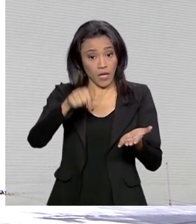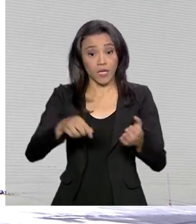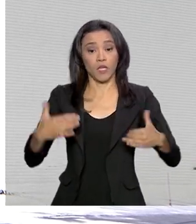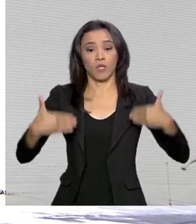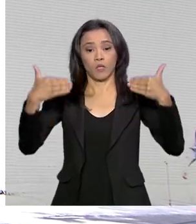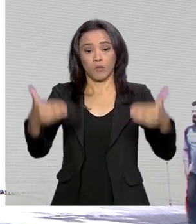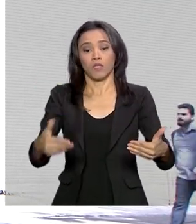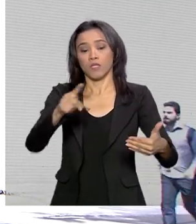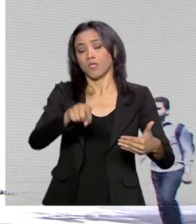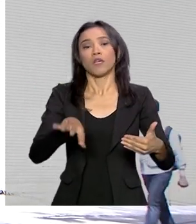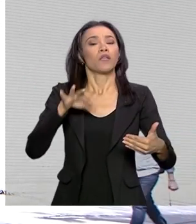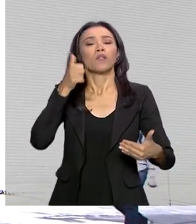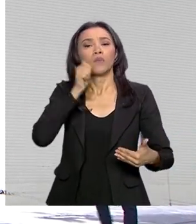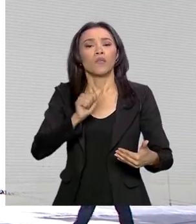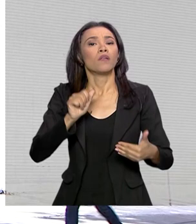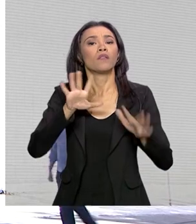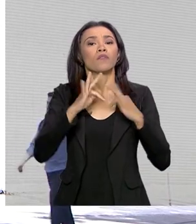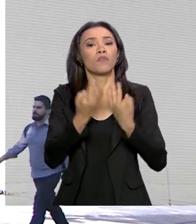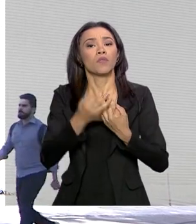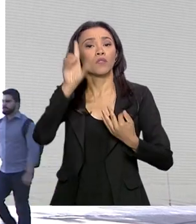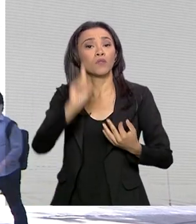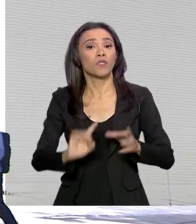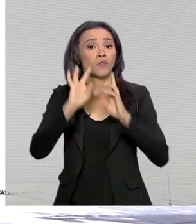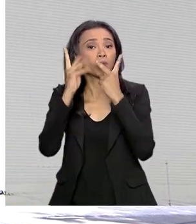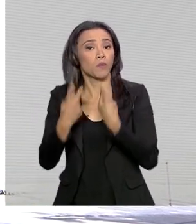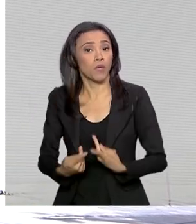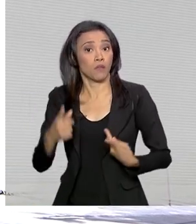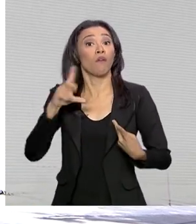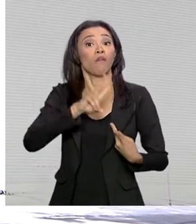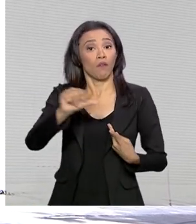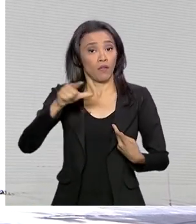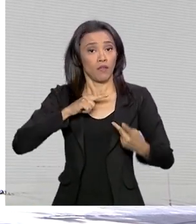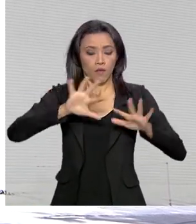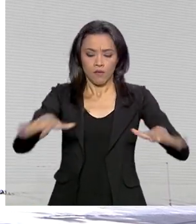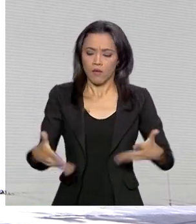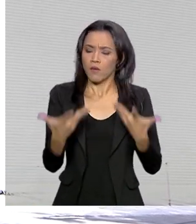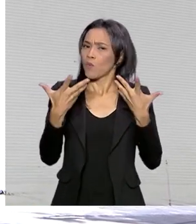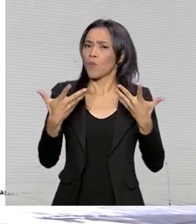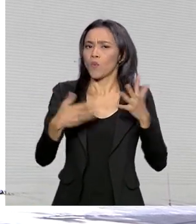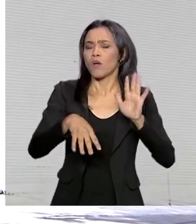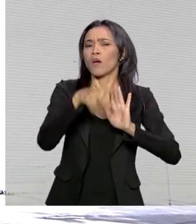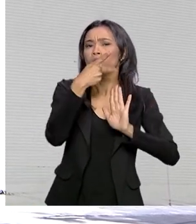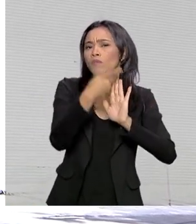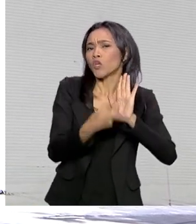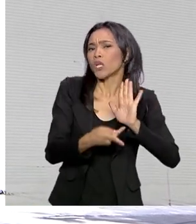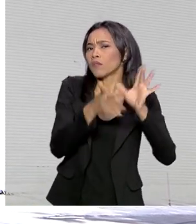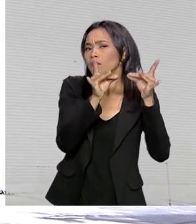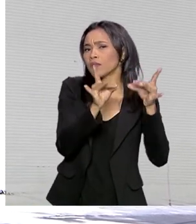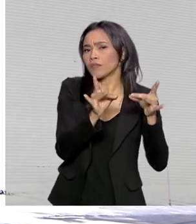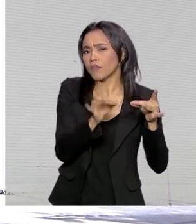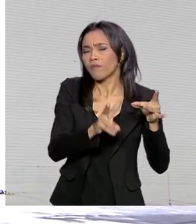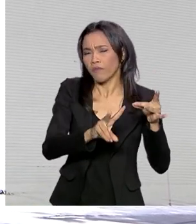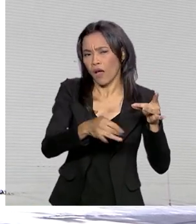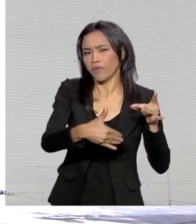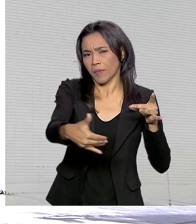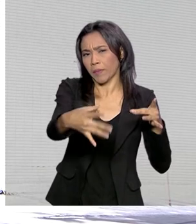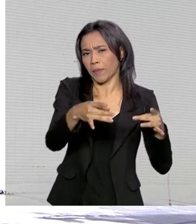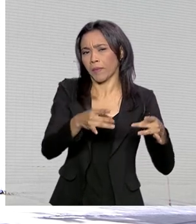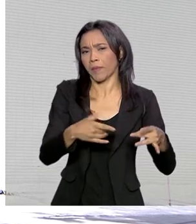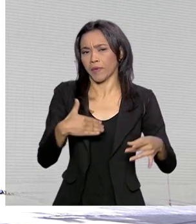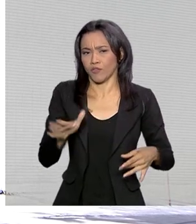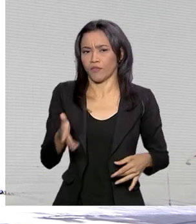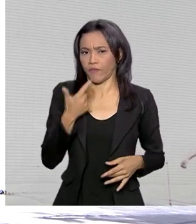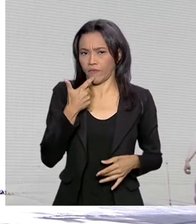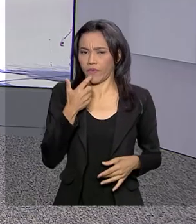e dos Direitos Humanos, será realizada uma cerimônia para detalhar esse projeto e essas três fases que eu acabei de comentar.